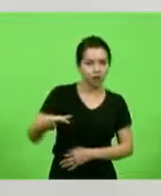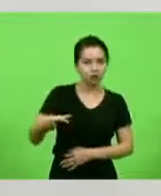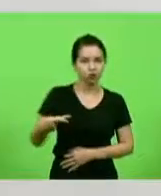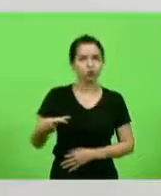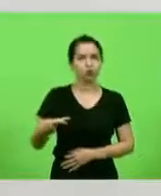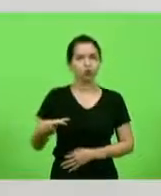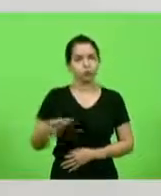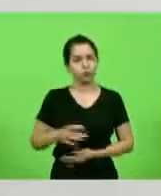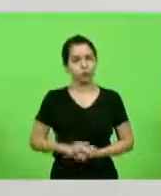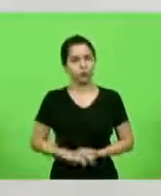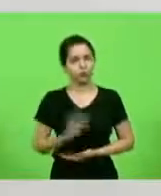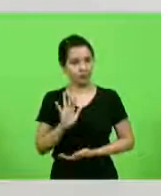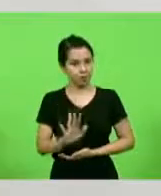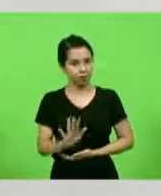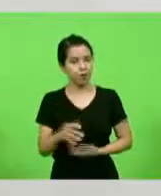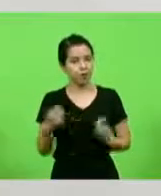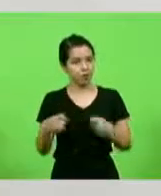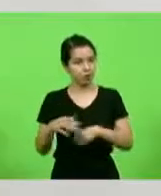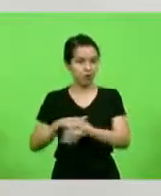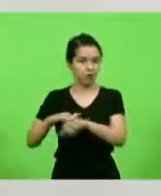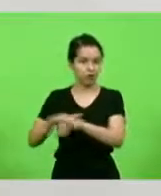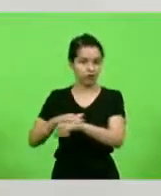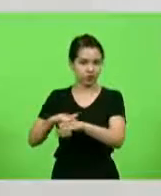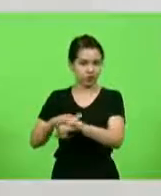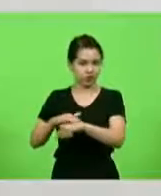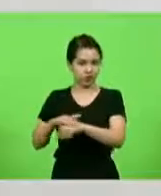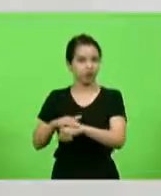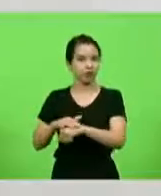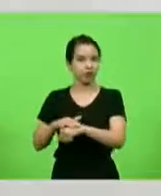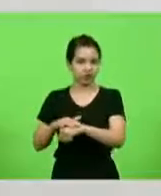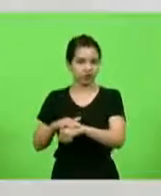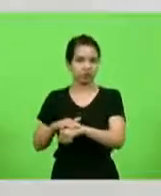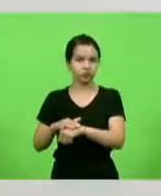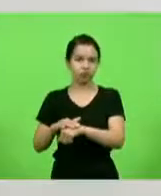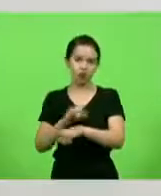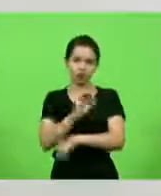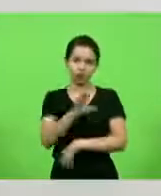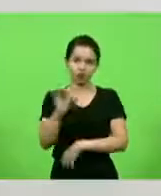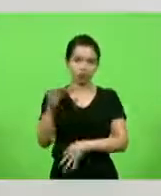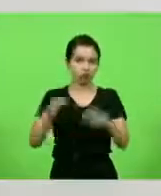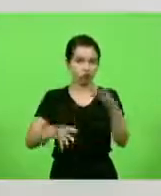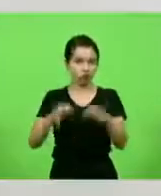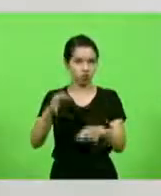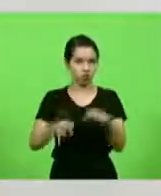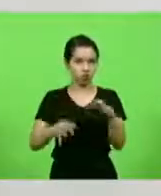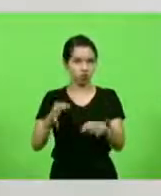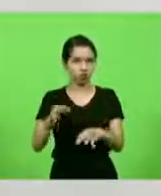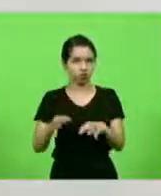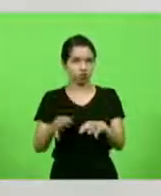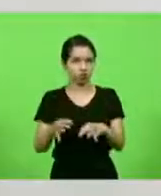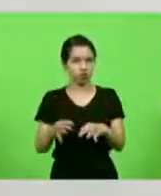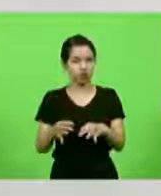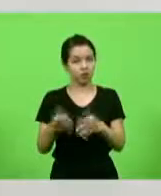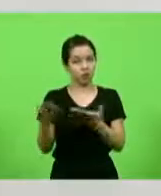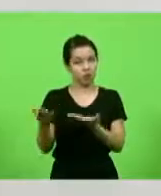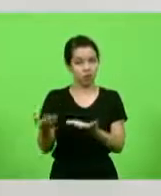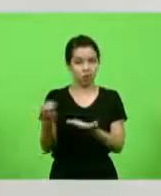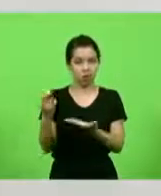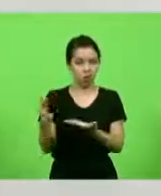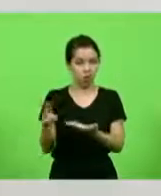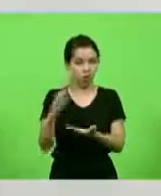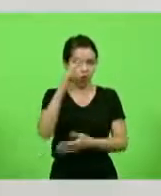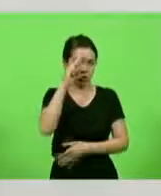mas teve que conversar. Infelizmente, você faz o seu julgamento, mas era isso ou era o Moisés? Vocês vão escolher.